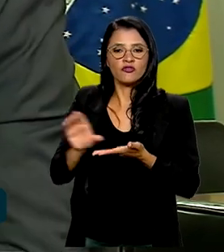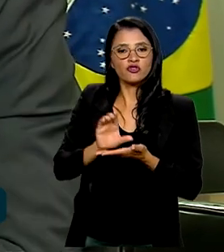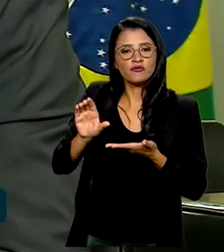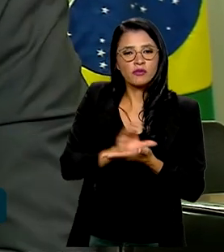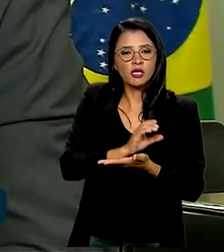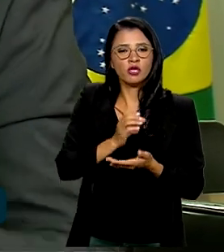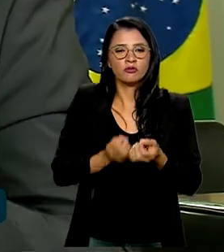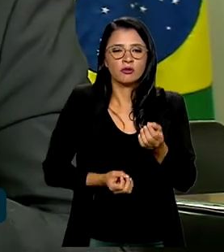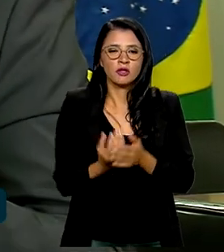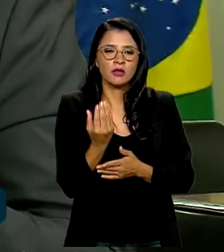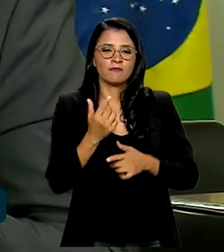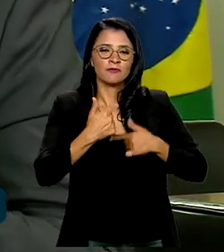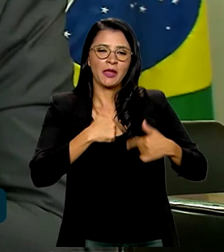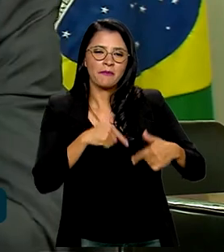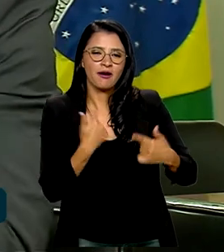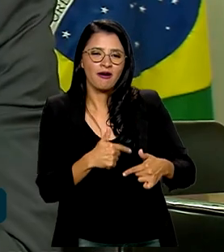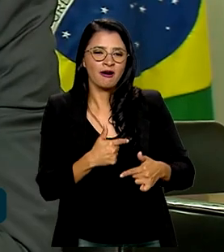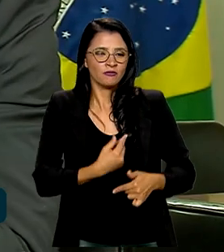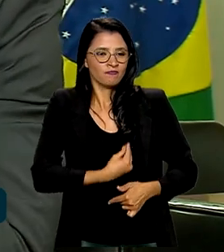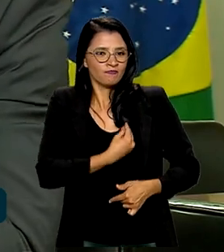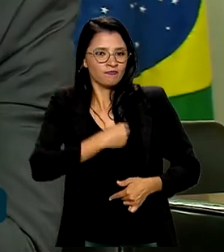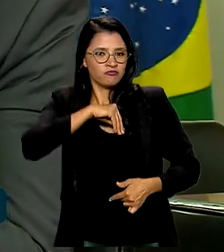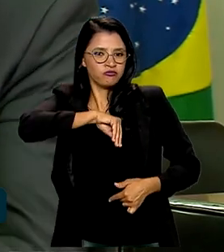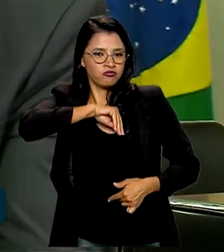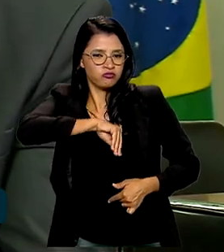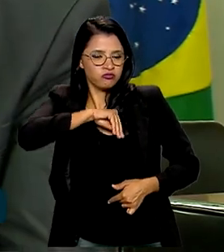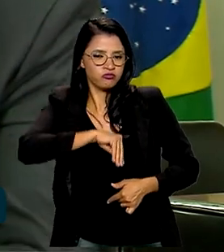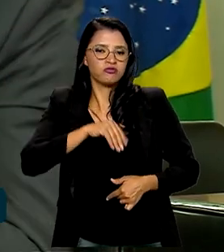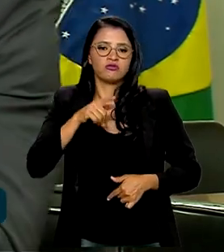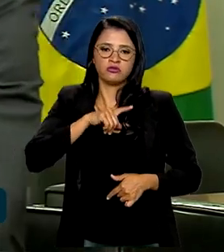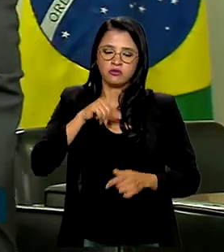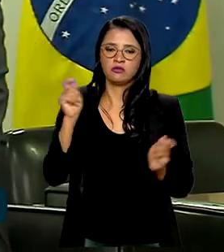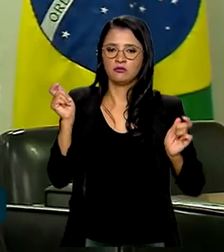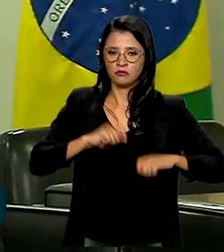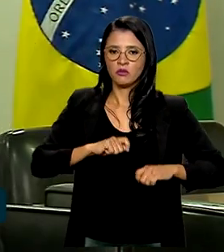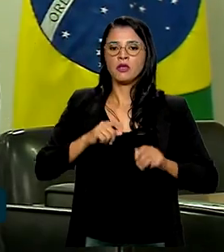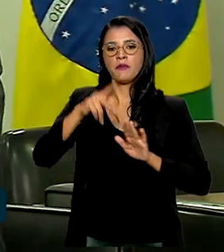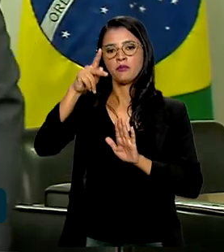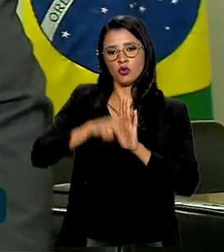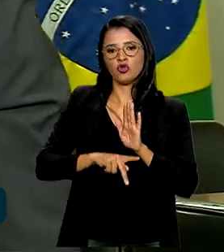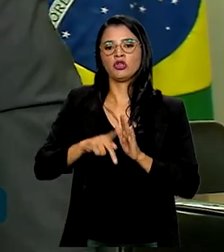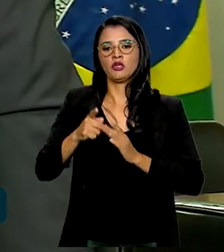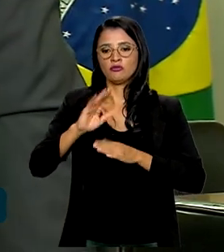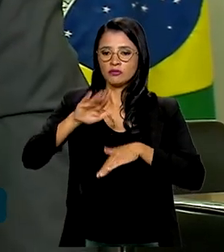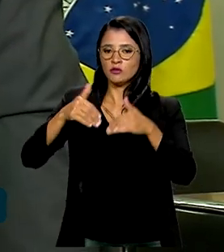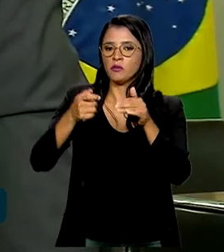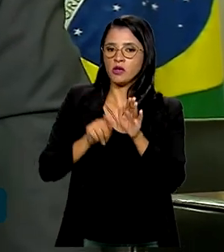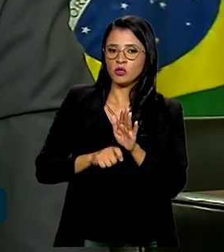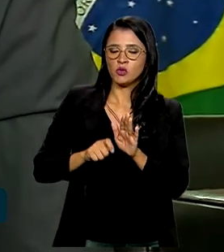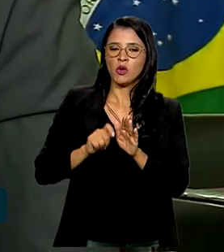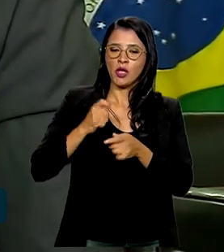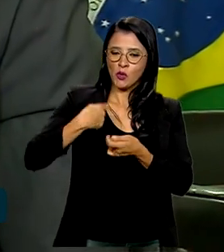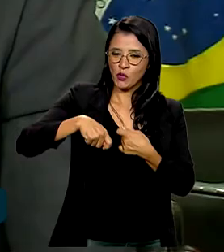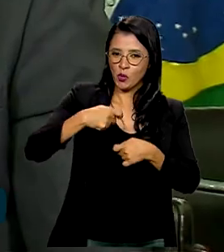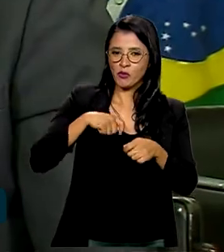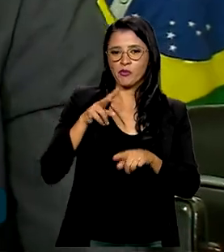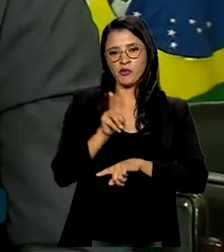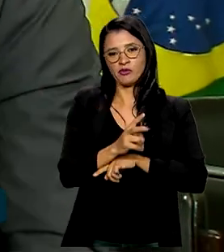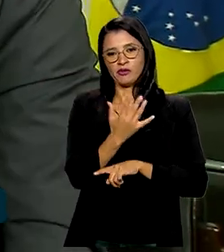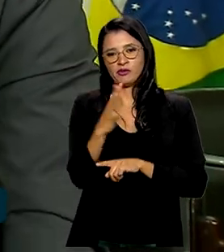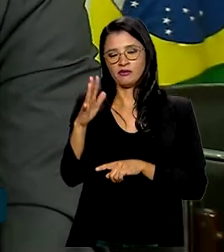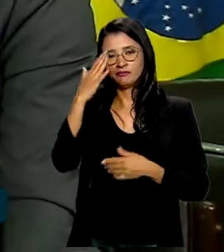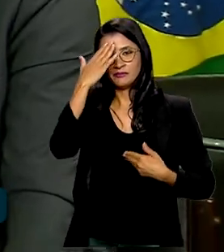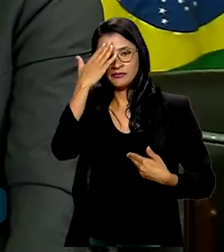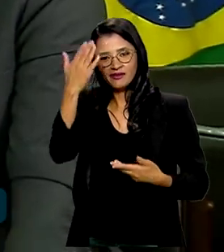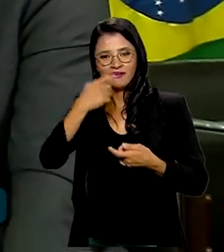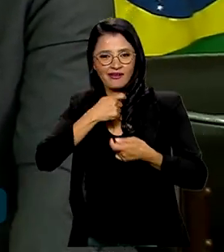geração de renda e emprego nesse projeto combinado de desenvolvimento econômico e proteção ambiental. Obrigado pela entrevista,